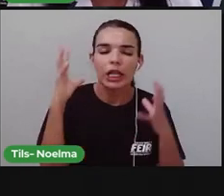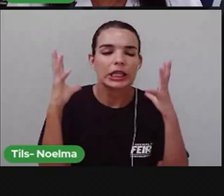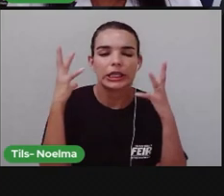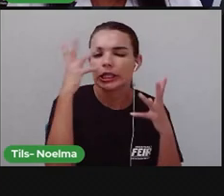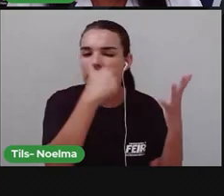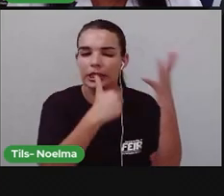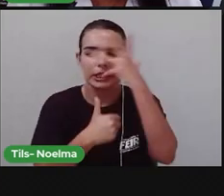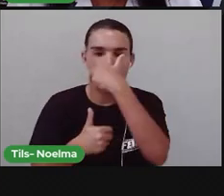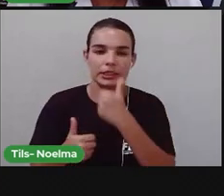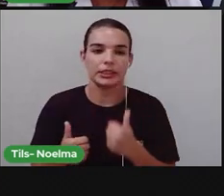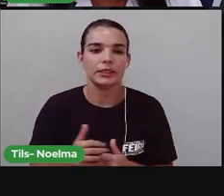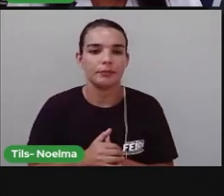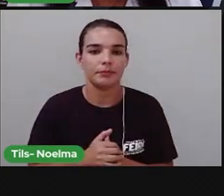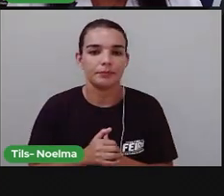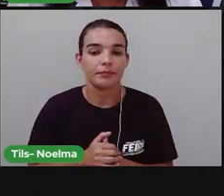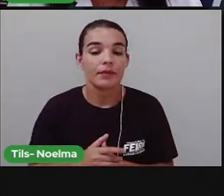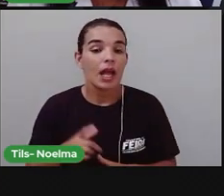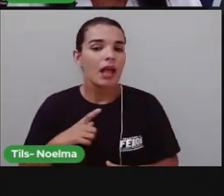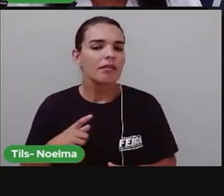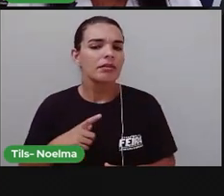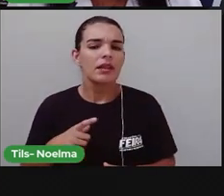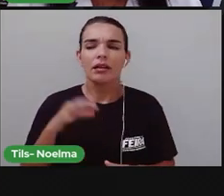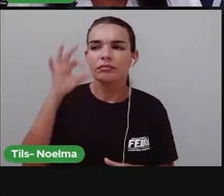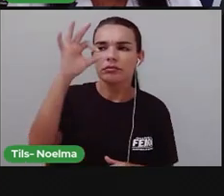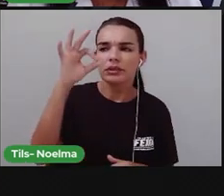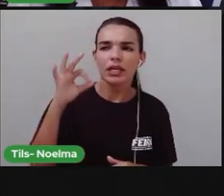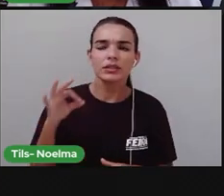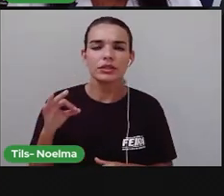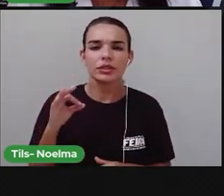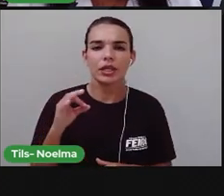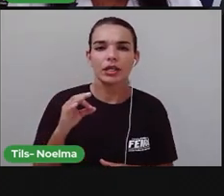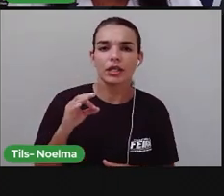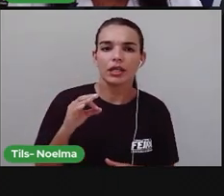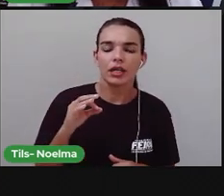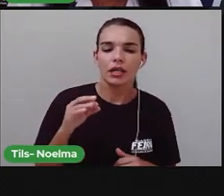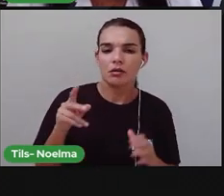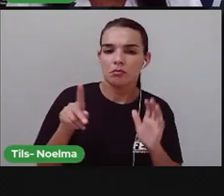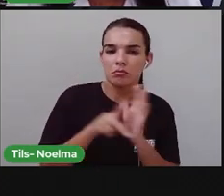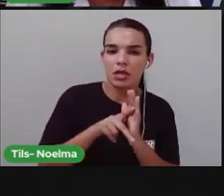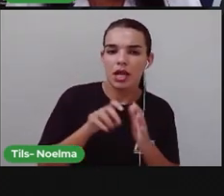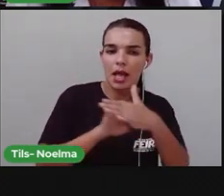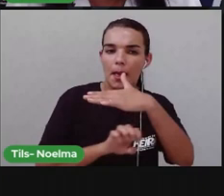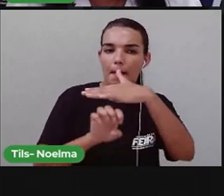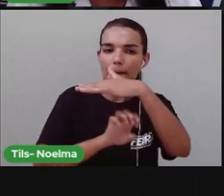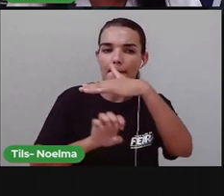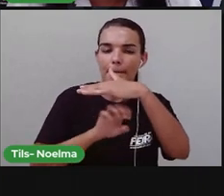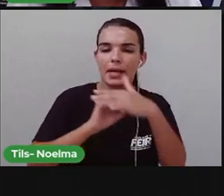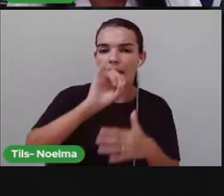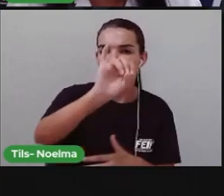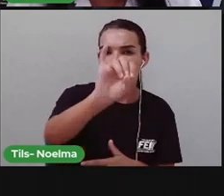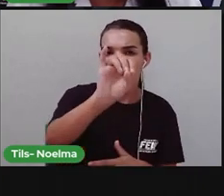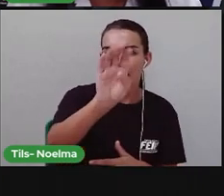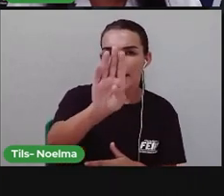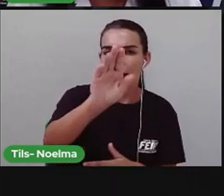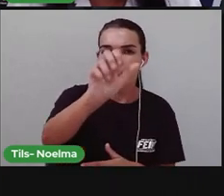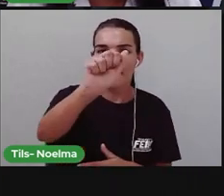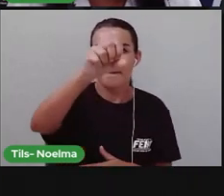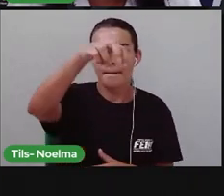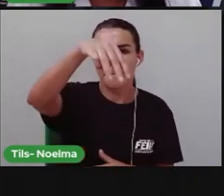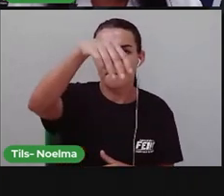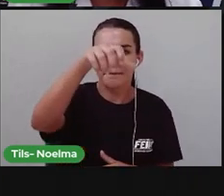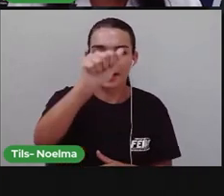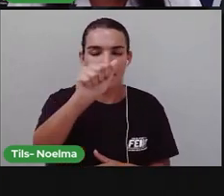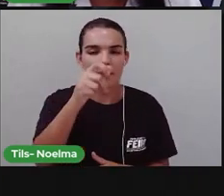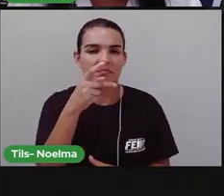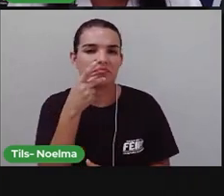Segundo o Ibama Práticas como desmatamento Já devastaram aí Mais, né? Cerca de 50